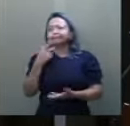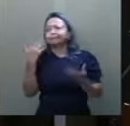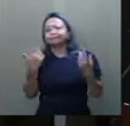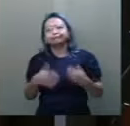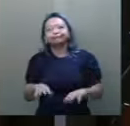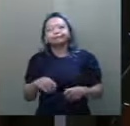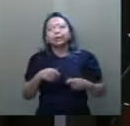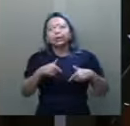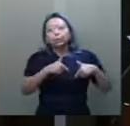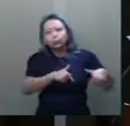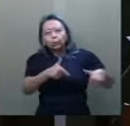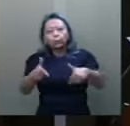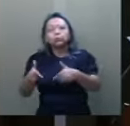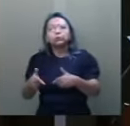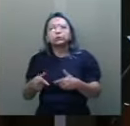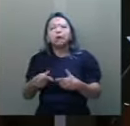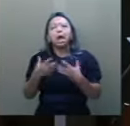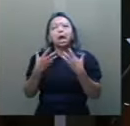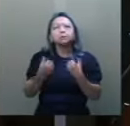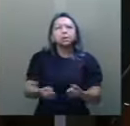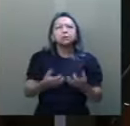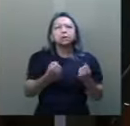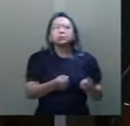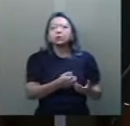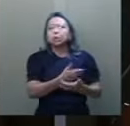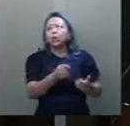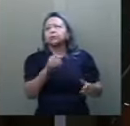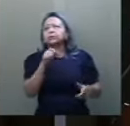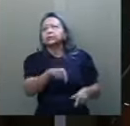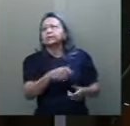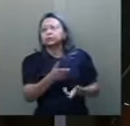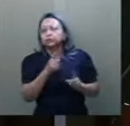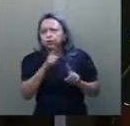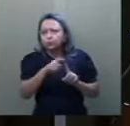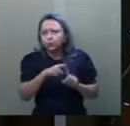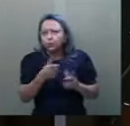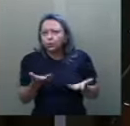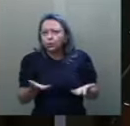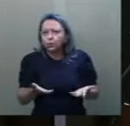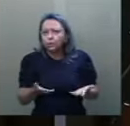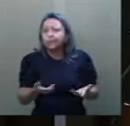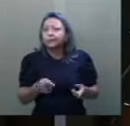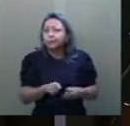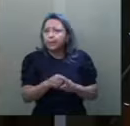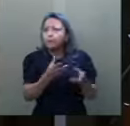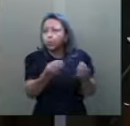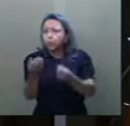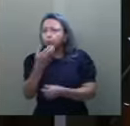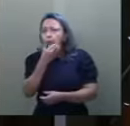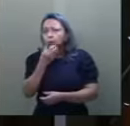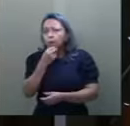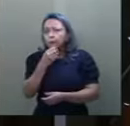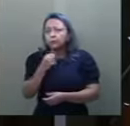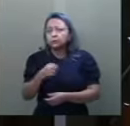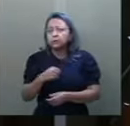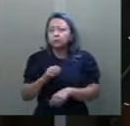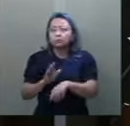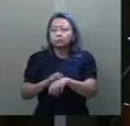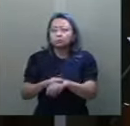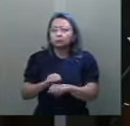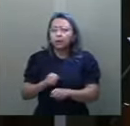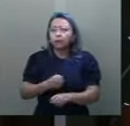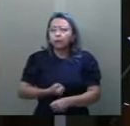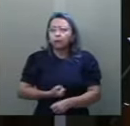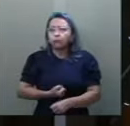indulta, consente indignidades como essas. E mesmo os muitos homens que são sacudidos pela náusea